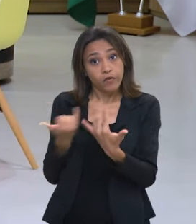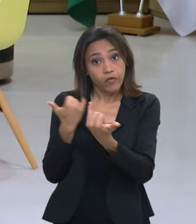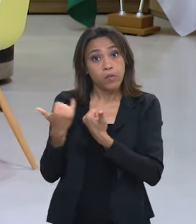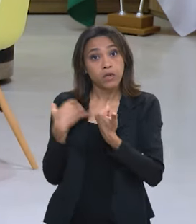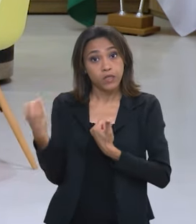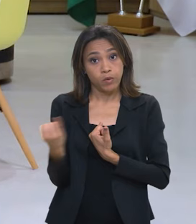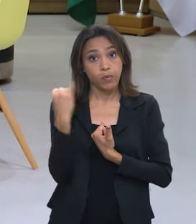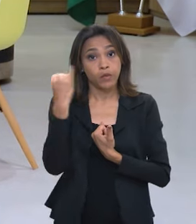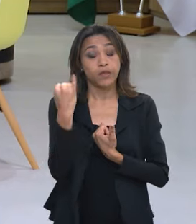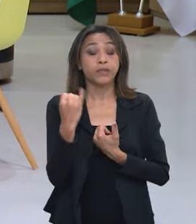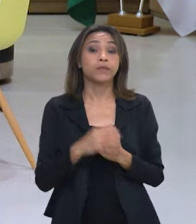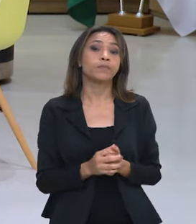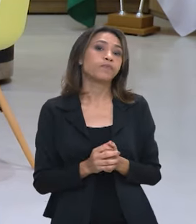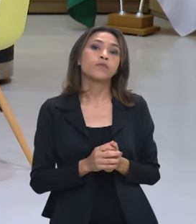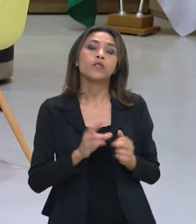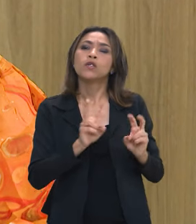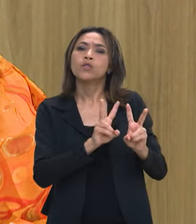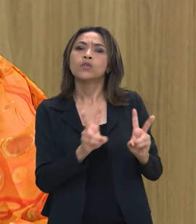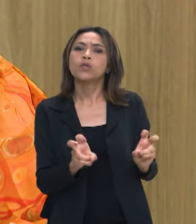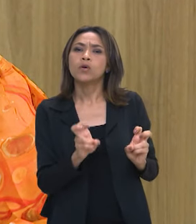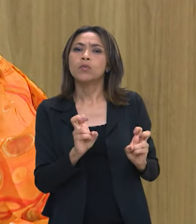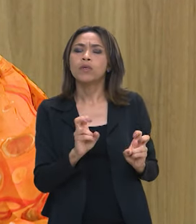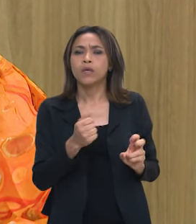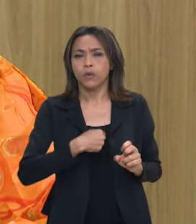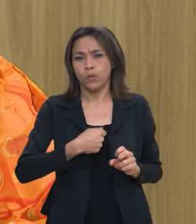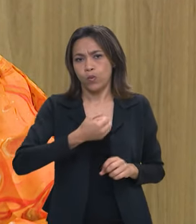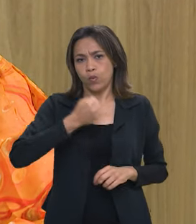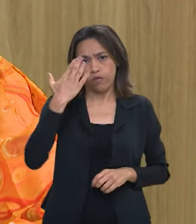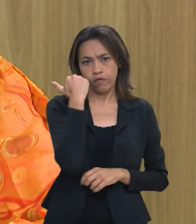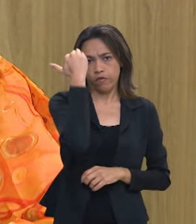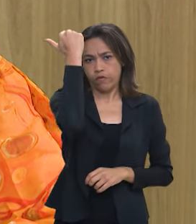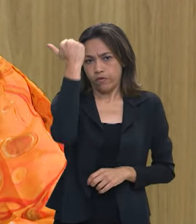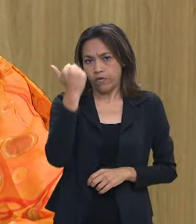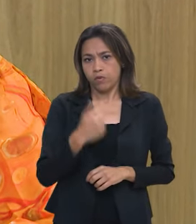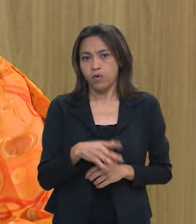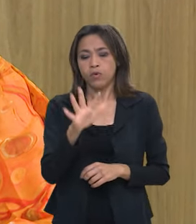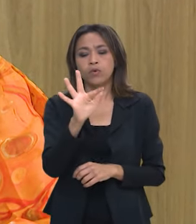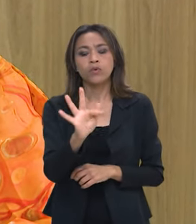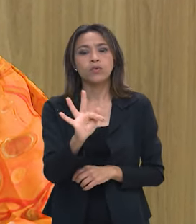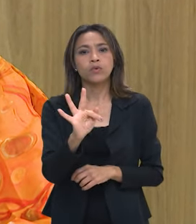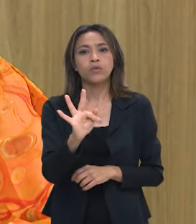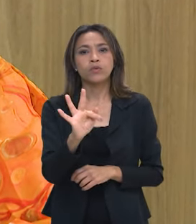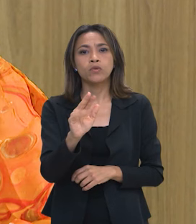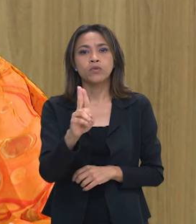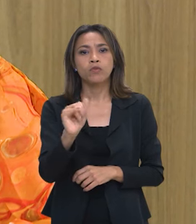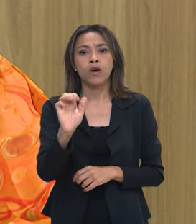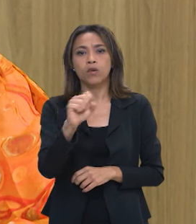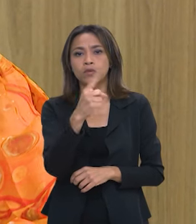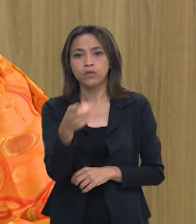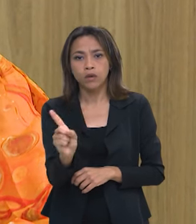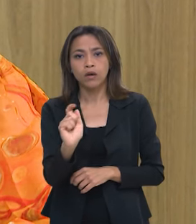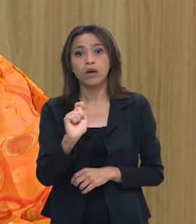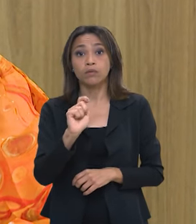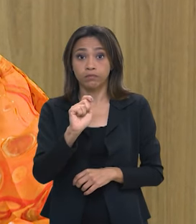importante primeiro o caso do apresentador Faustão Fausto Silva